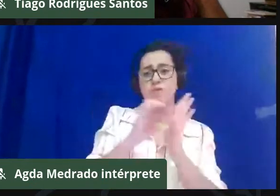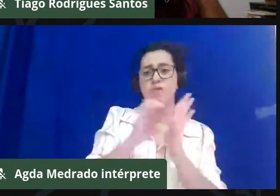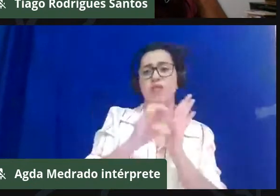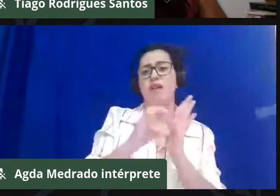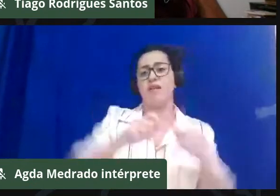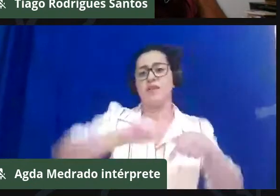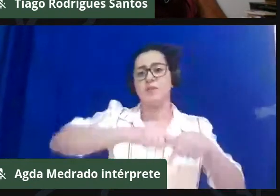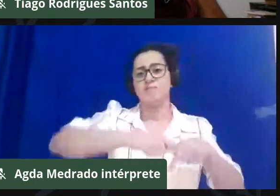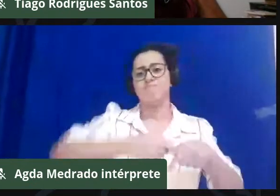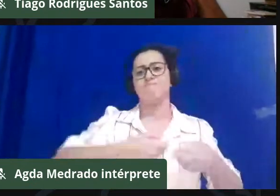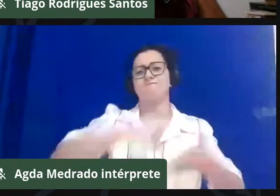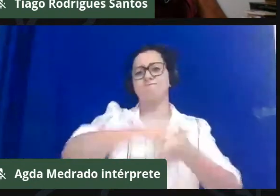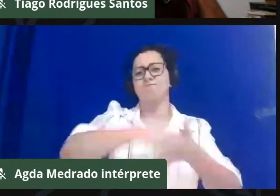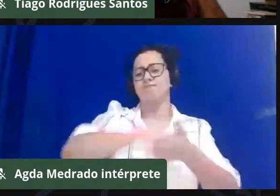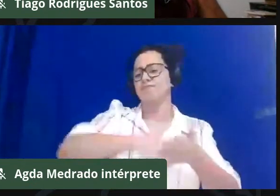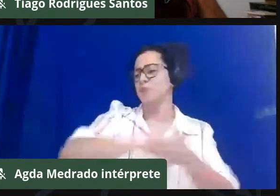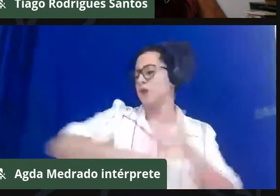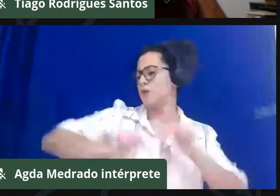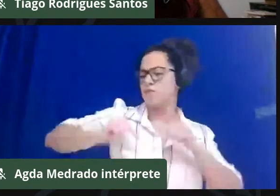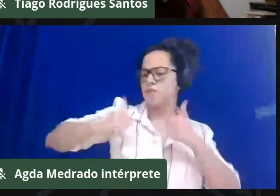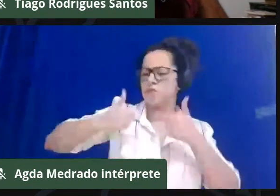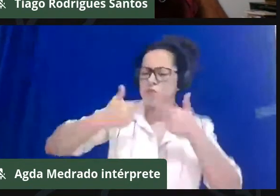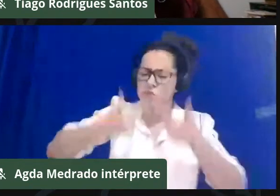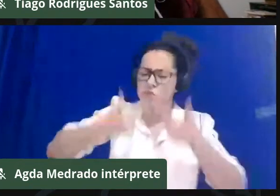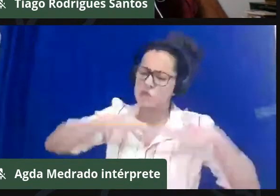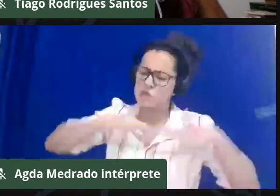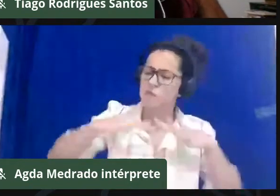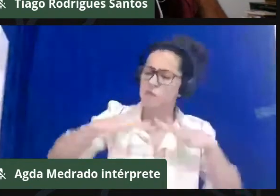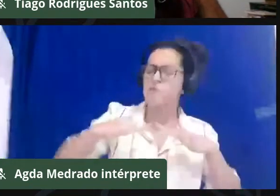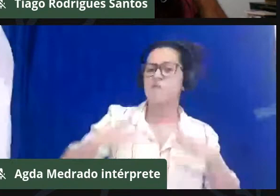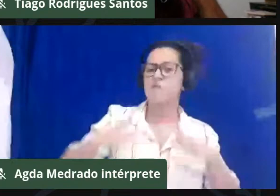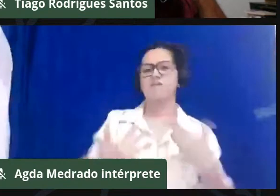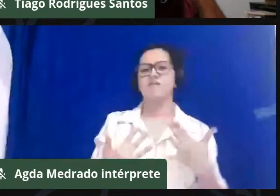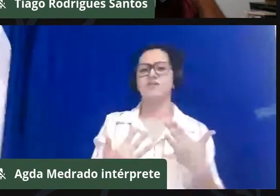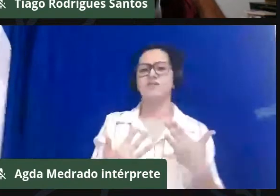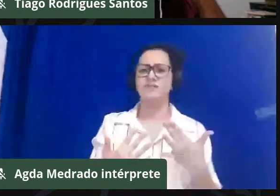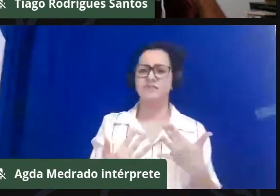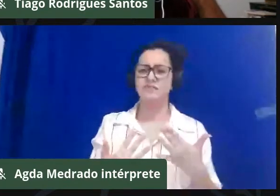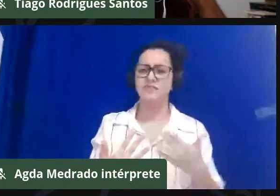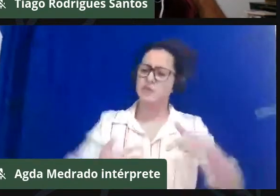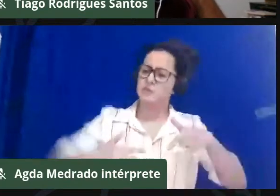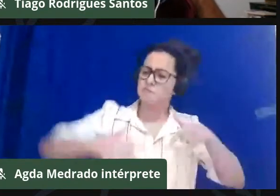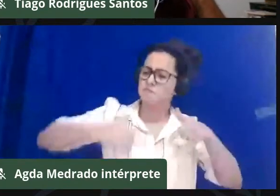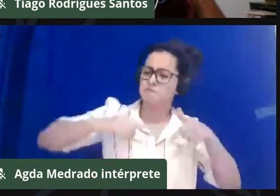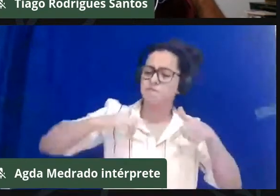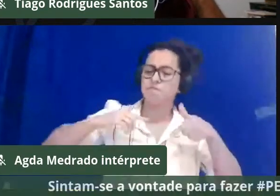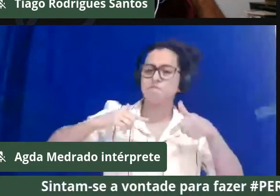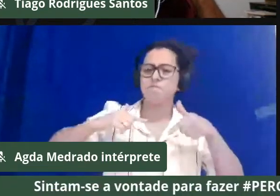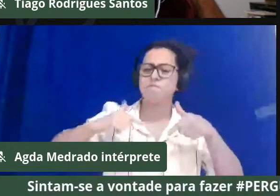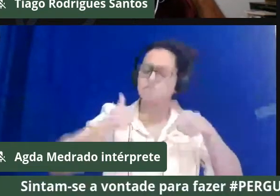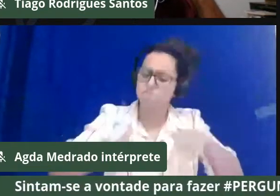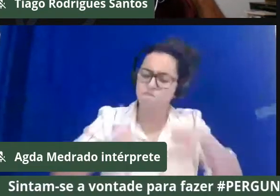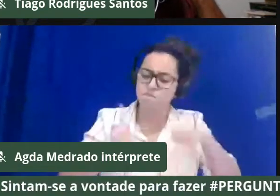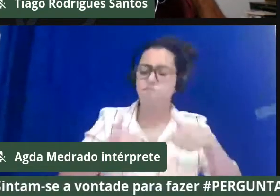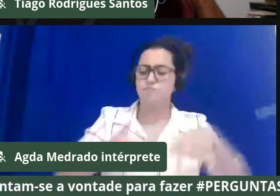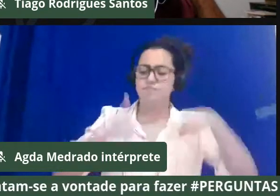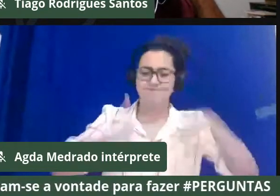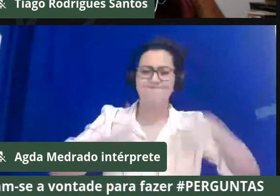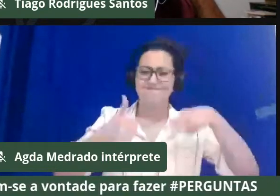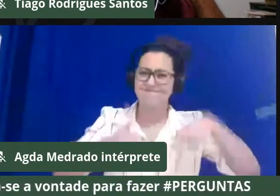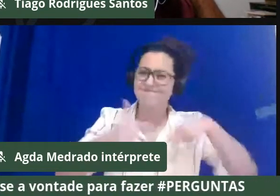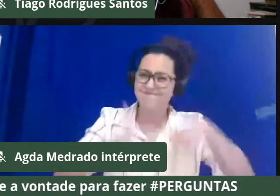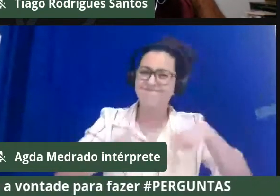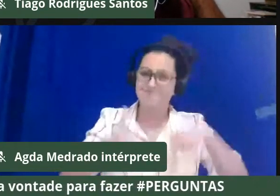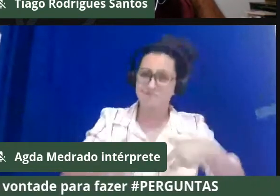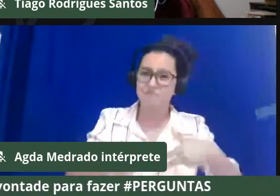de tanto enfrentamento, das trincheiras que a gente tem que esbravar para poder ocupar o espaço, para ter visibilidade, e a